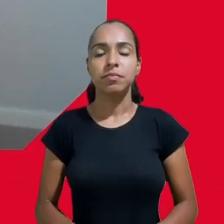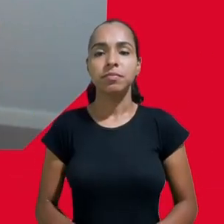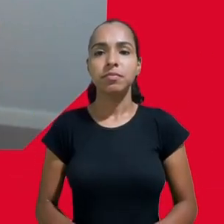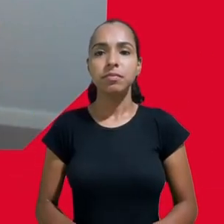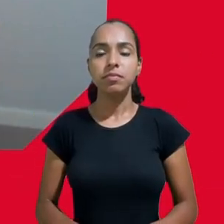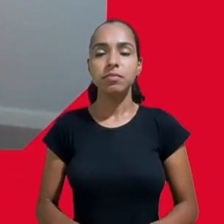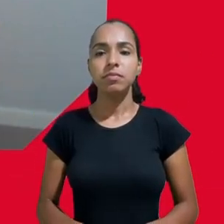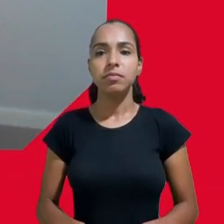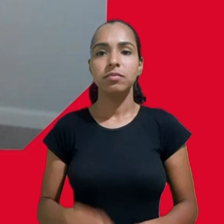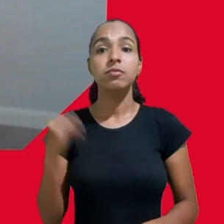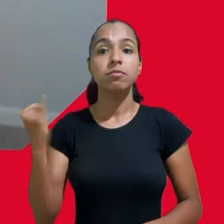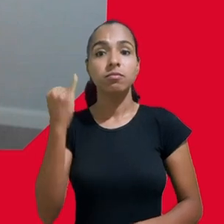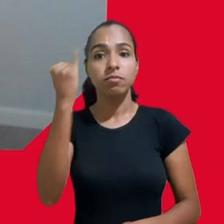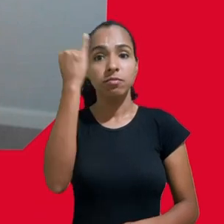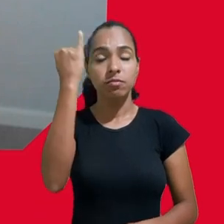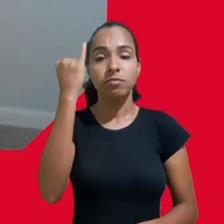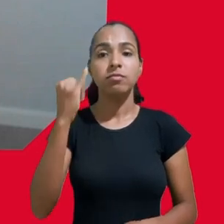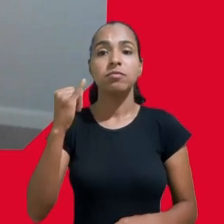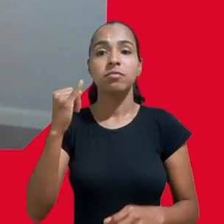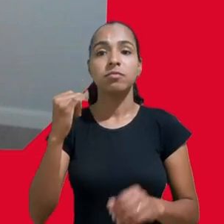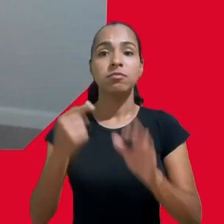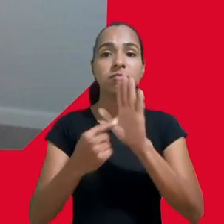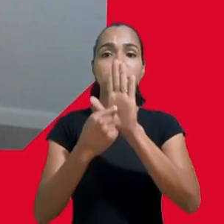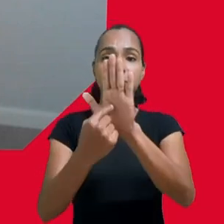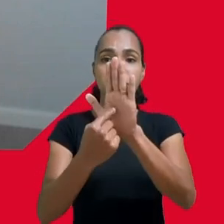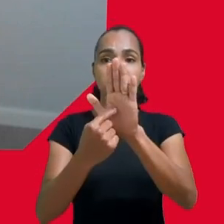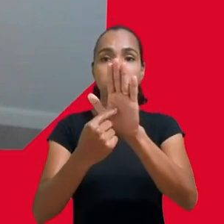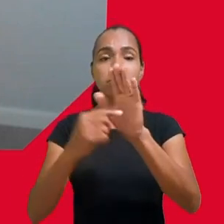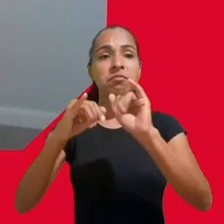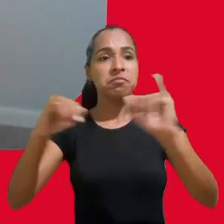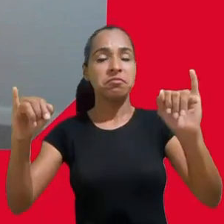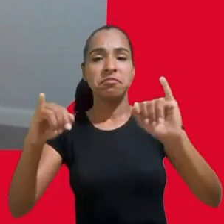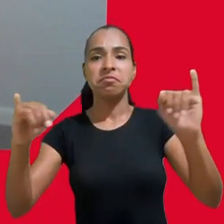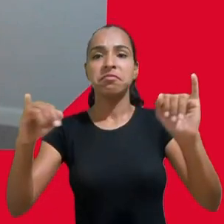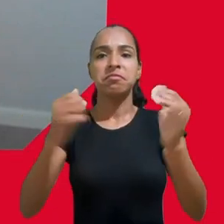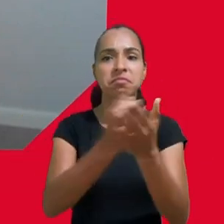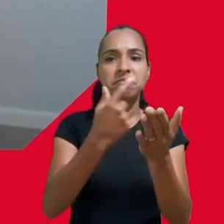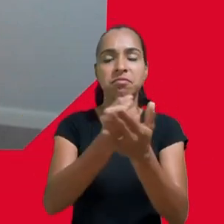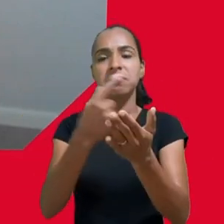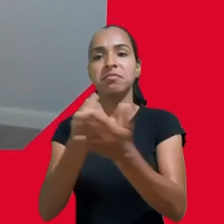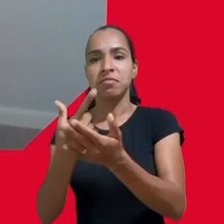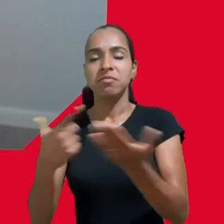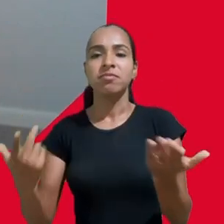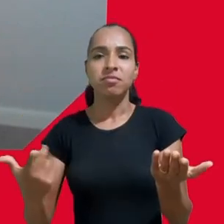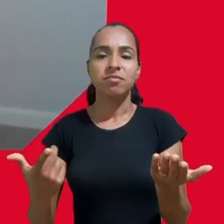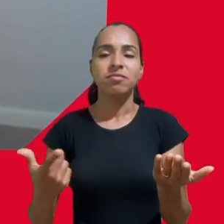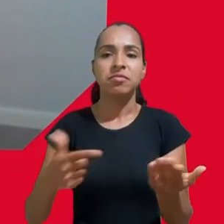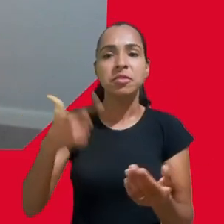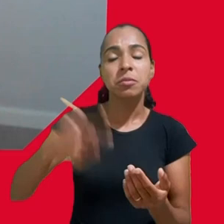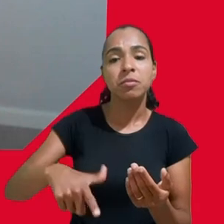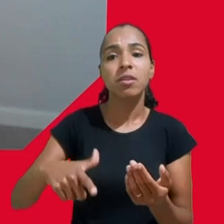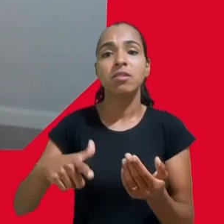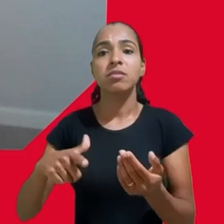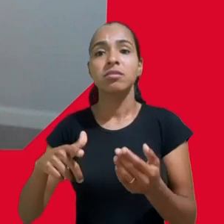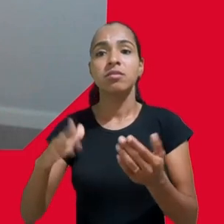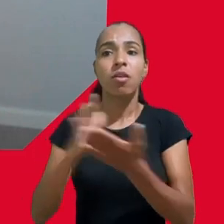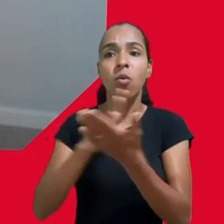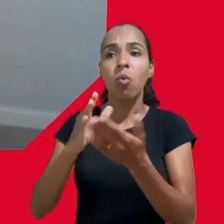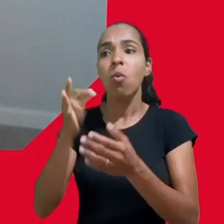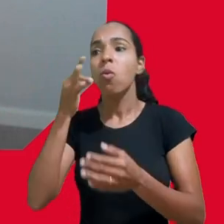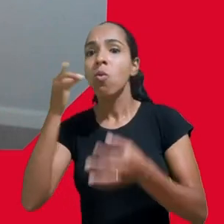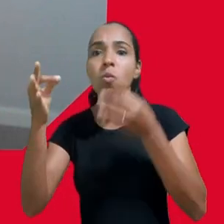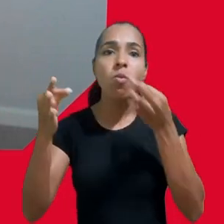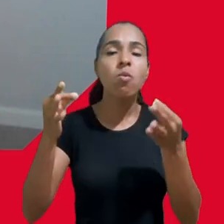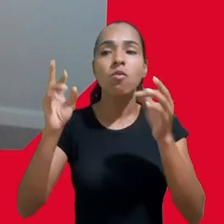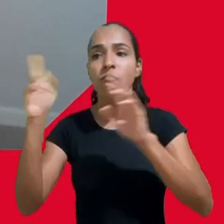infantil e consumismo sejam pautadas sempre pela diversidade de vozes e visões isso vale tanto para o nosso cenário aqui no Brasil como para o que tem